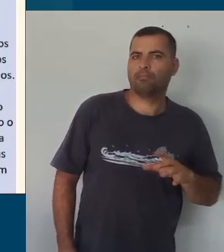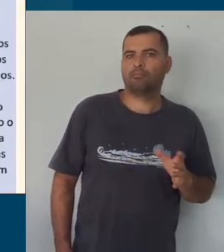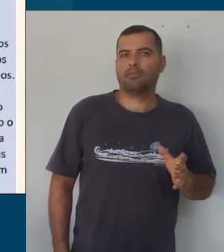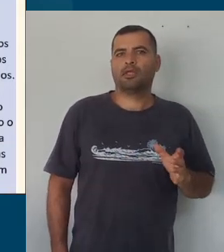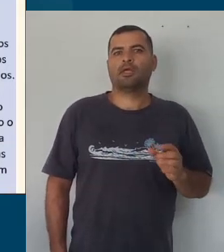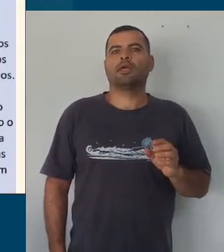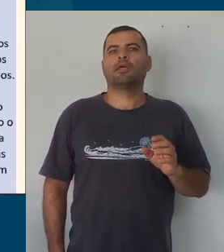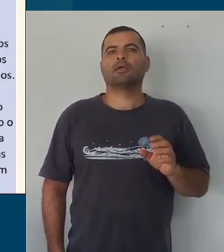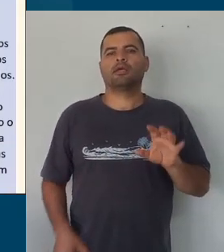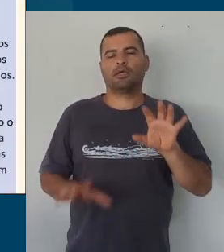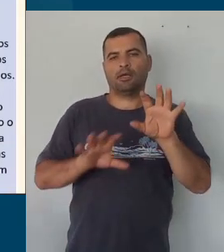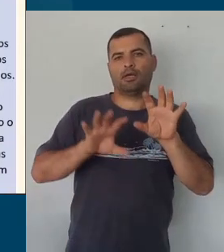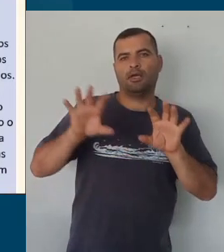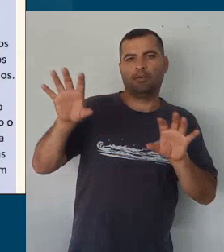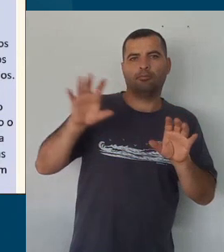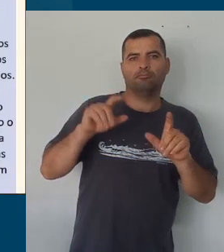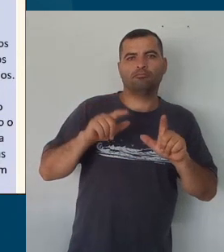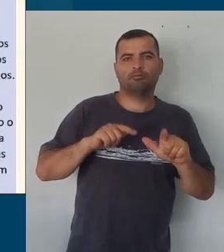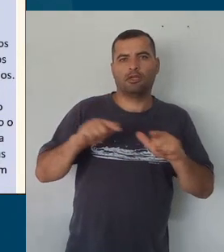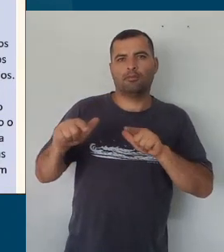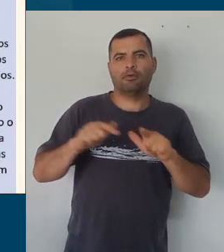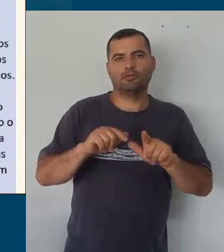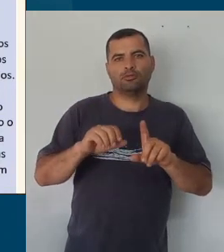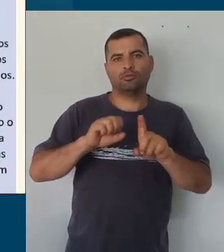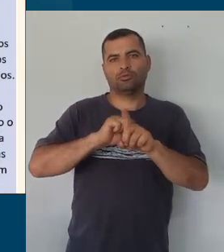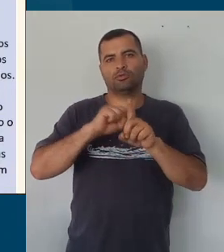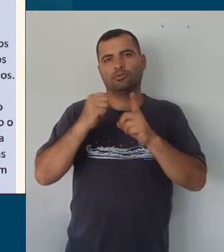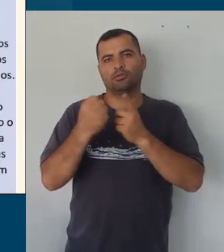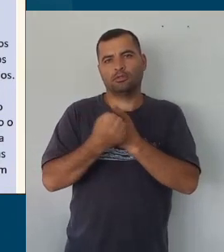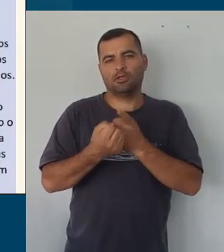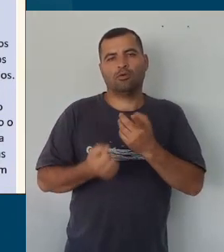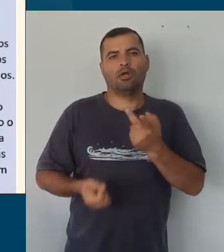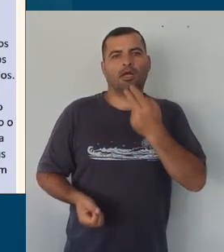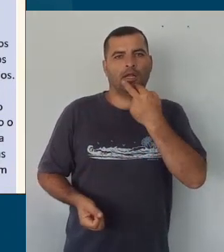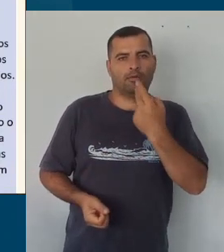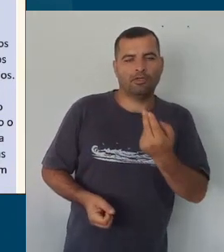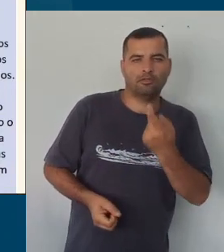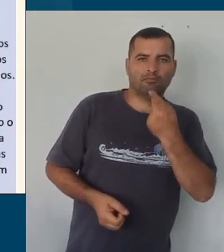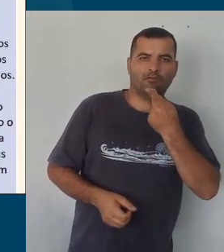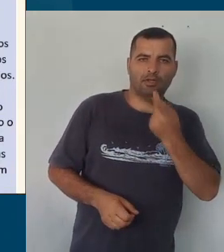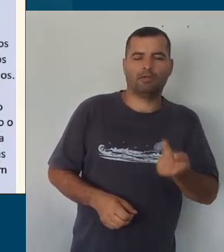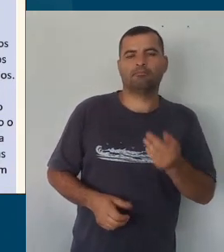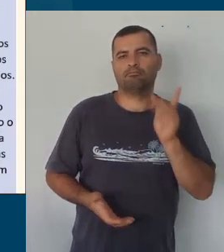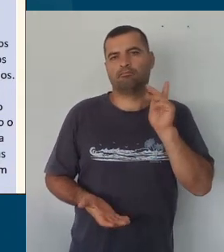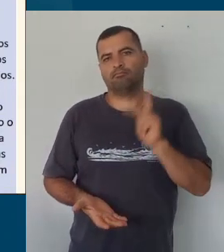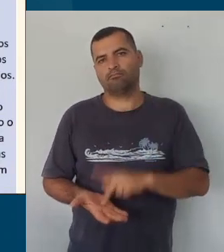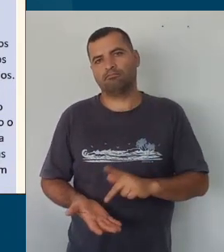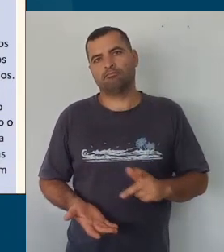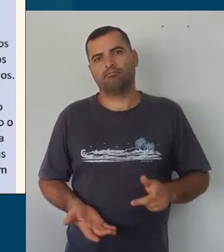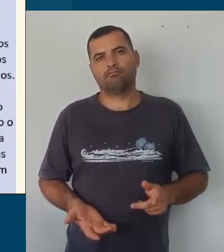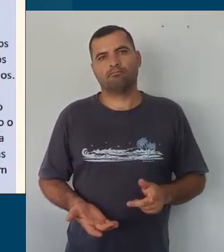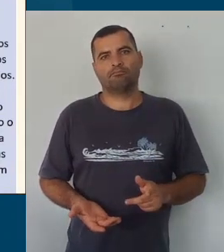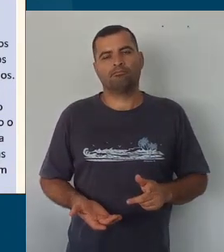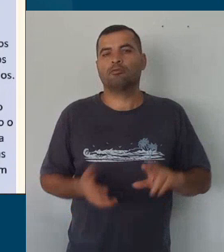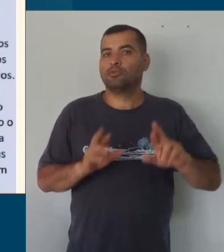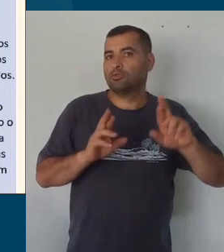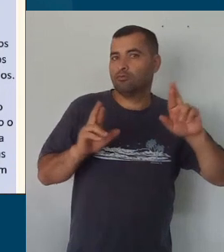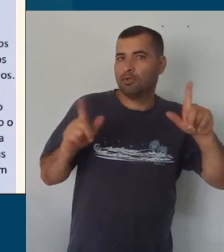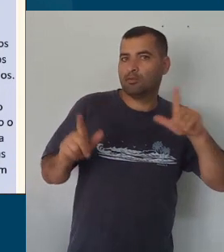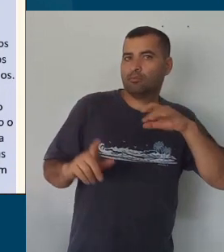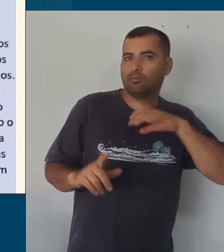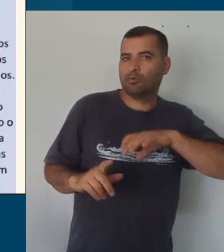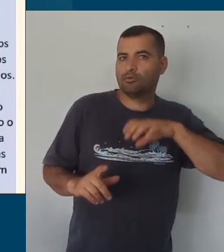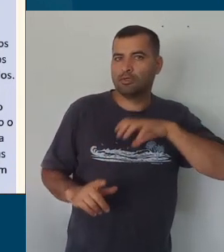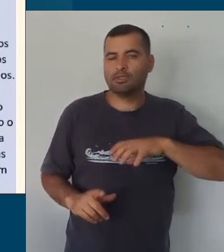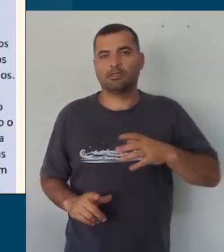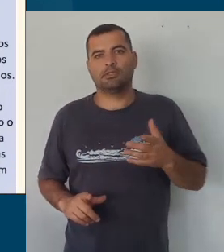atuação social e em práticas de linguagem. Então, o grande diferencial do componente língua portuguesa e dos